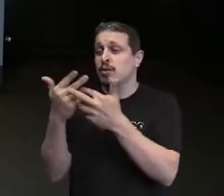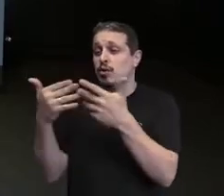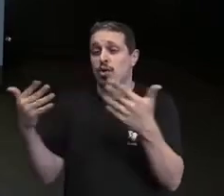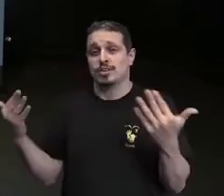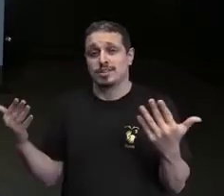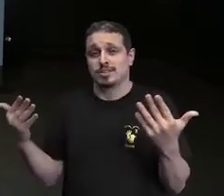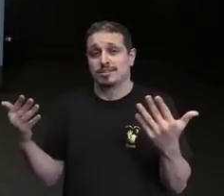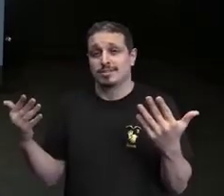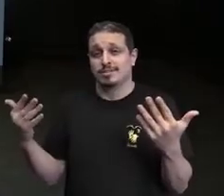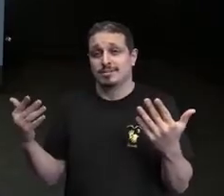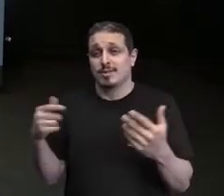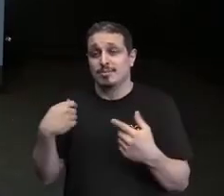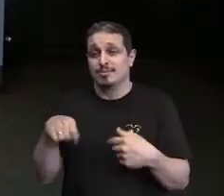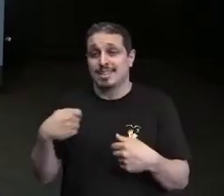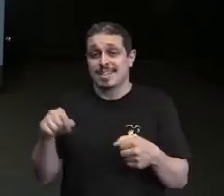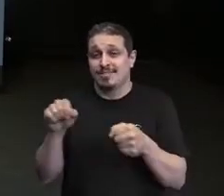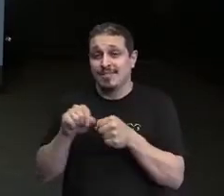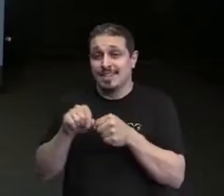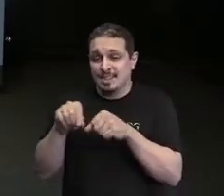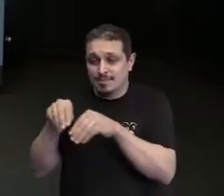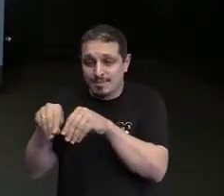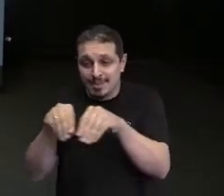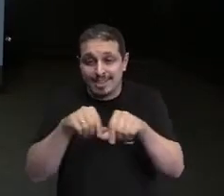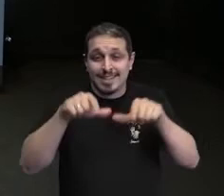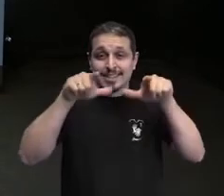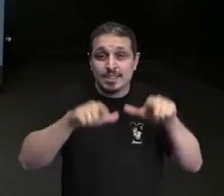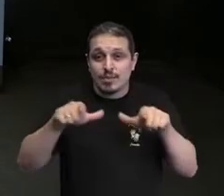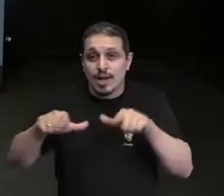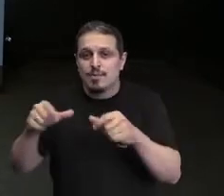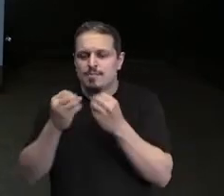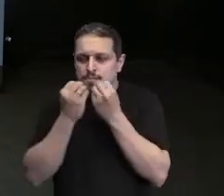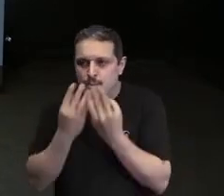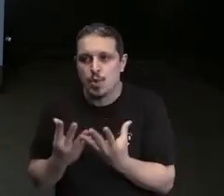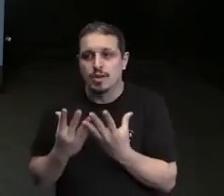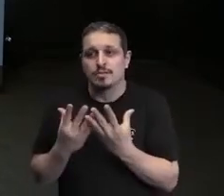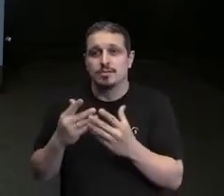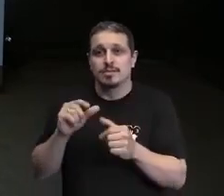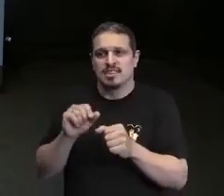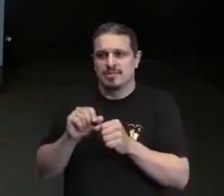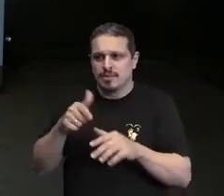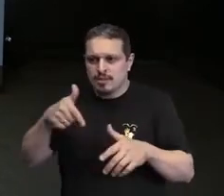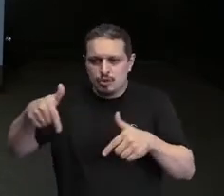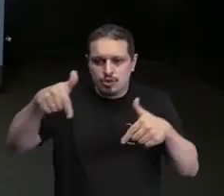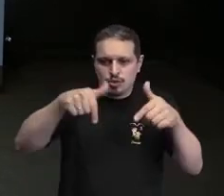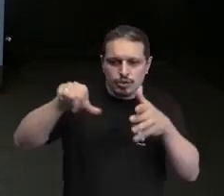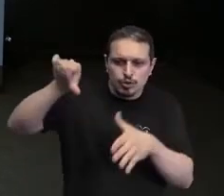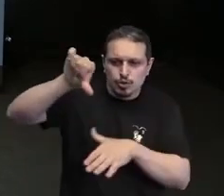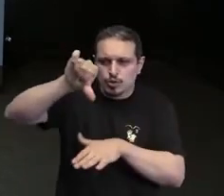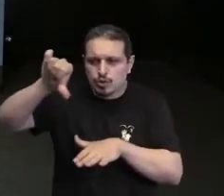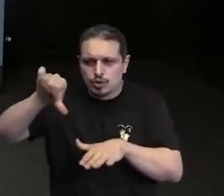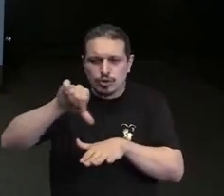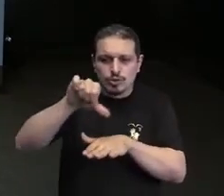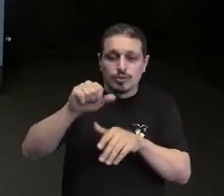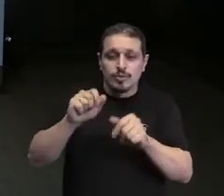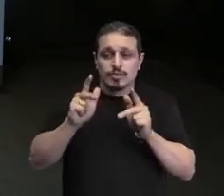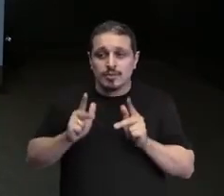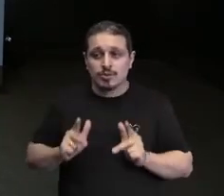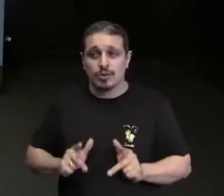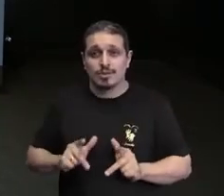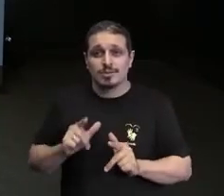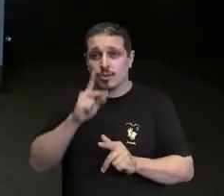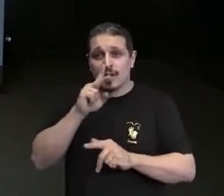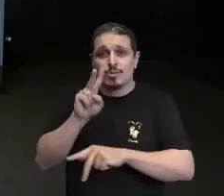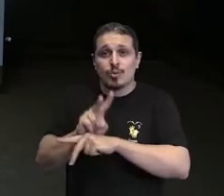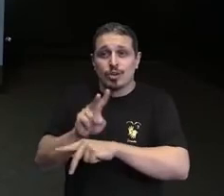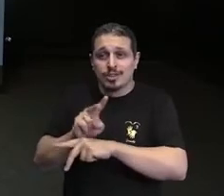para que isso aconteça. Ela precisa encontrar os nutrientes necessários e ela precisa escolher alguém que regue. Ela precisa escolher alguém que